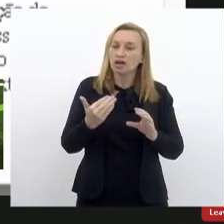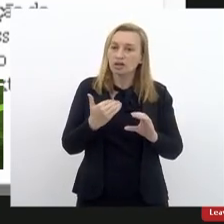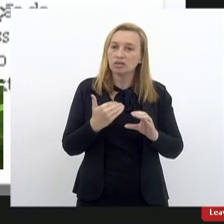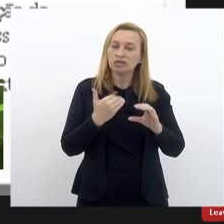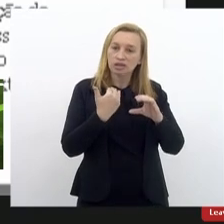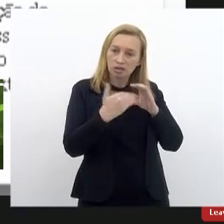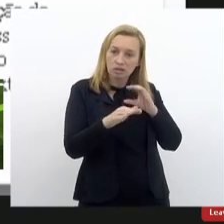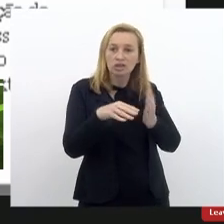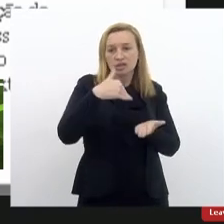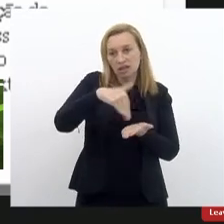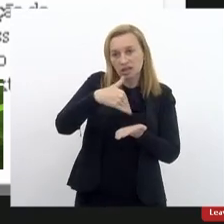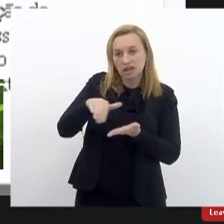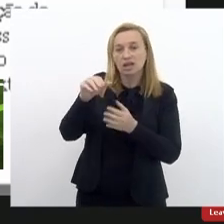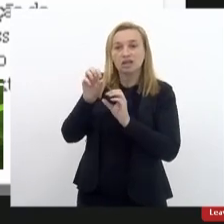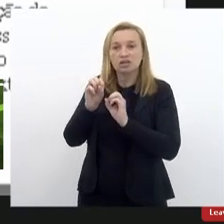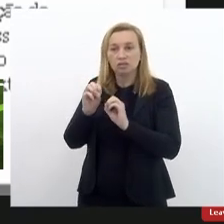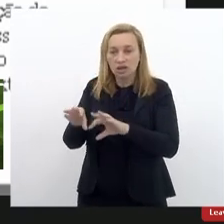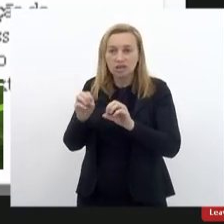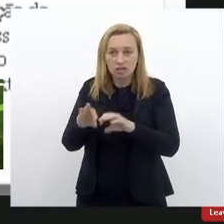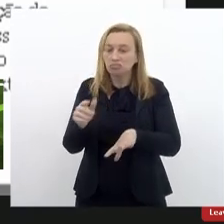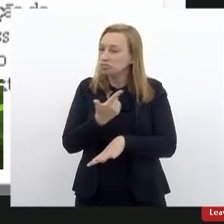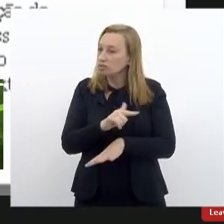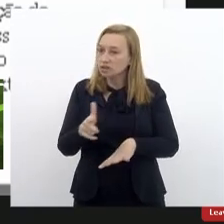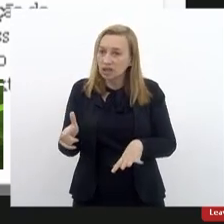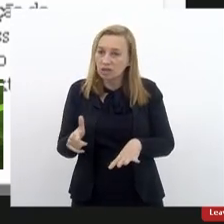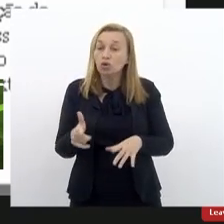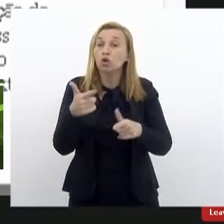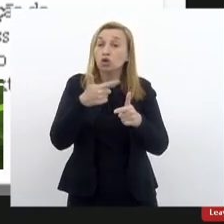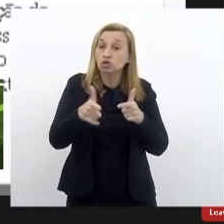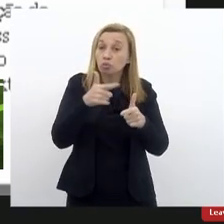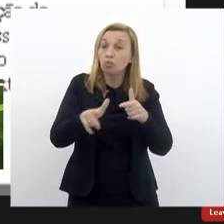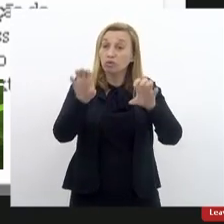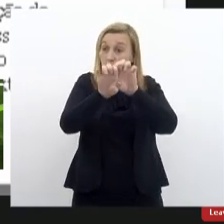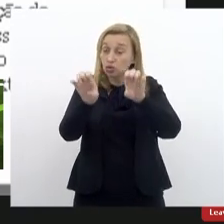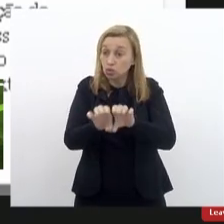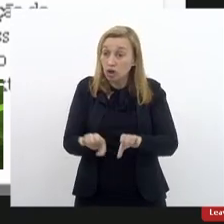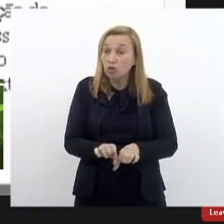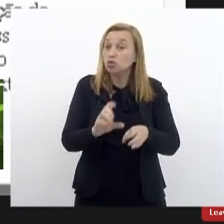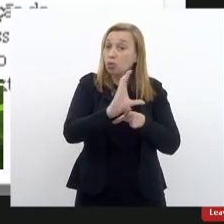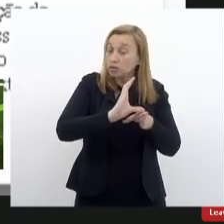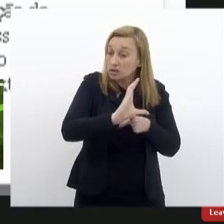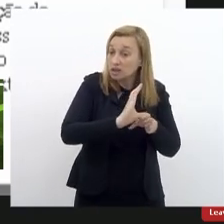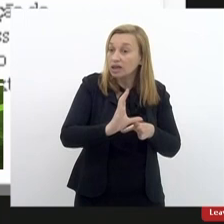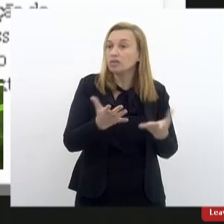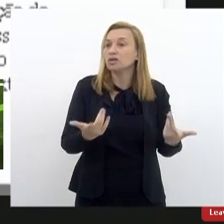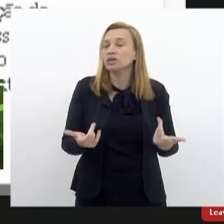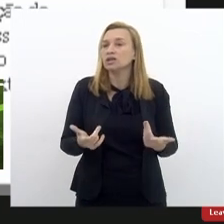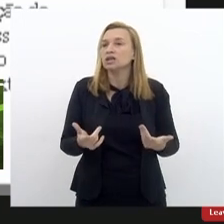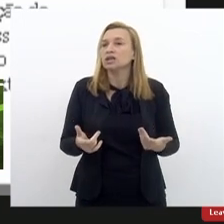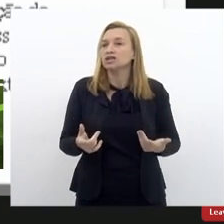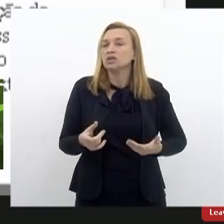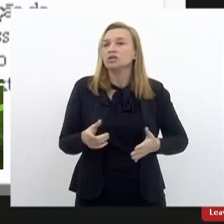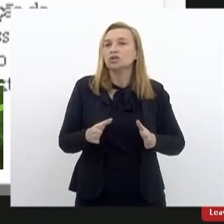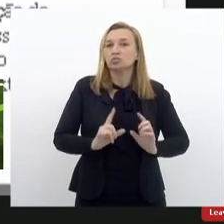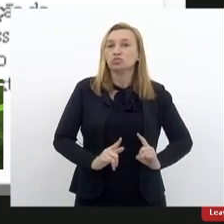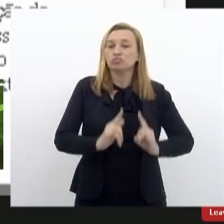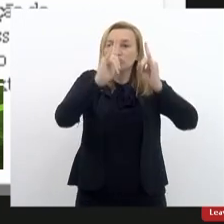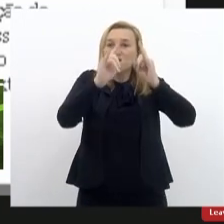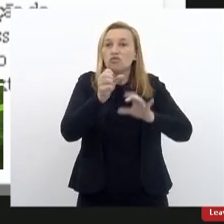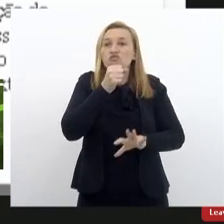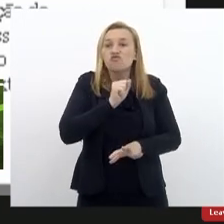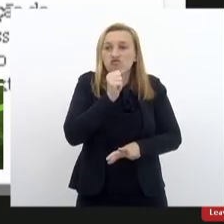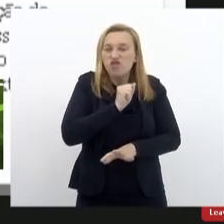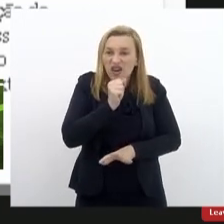Educação, na reunião que tivemos, dos problemas estruturais do Conselho. Nós estamos num prédio muito antigo